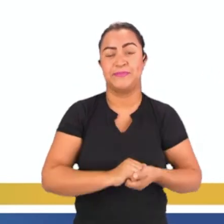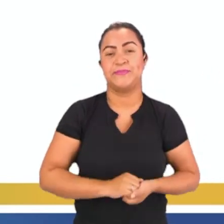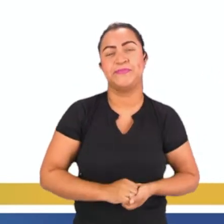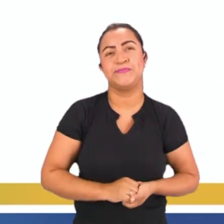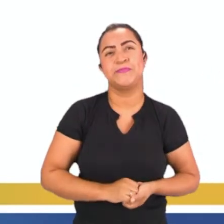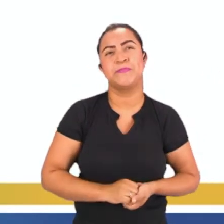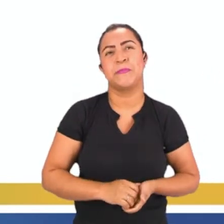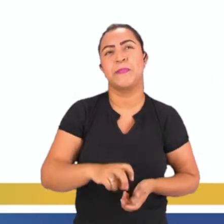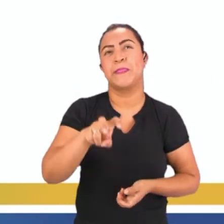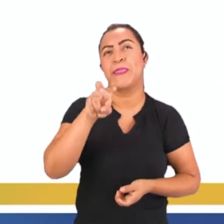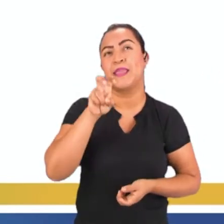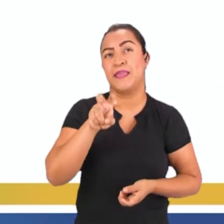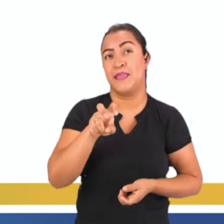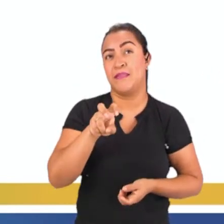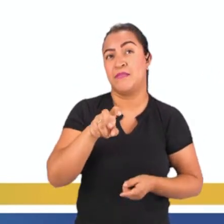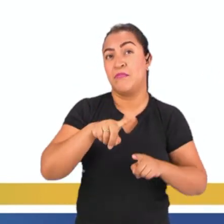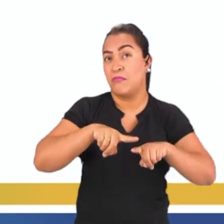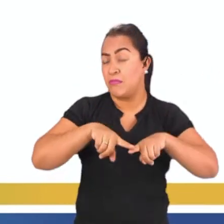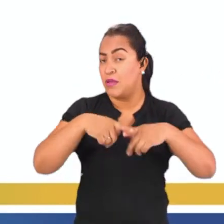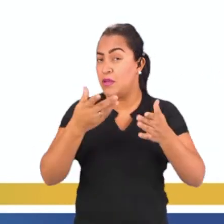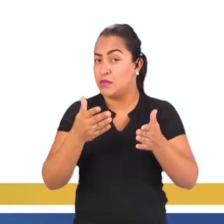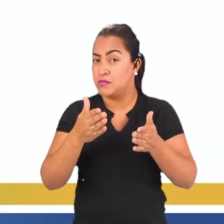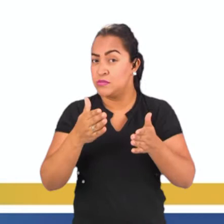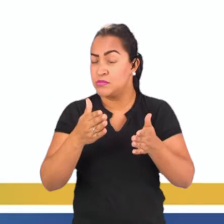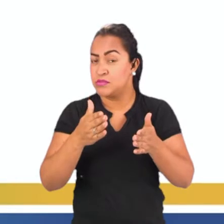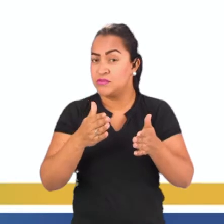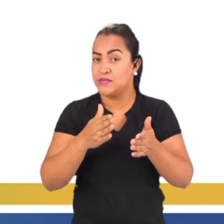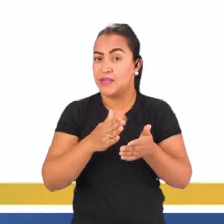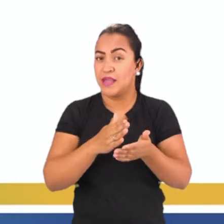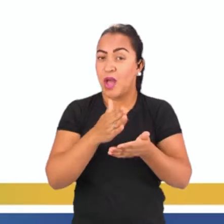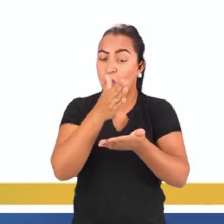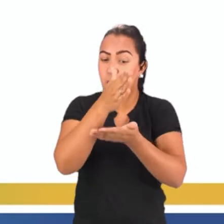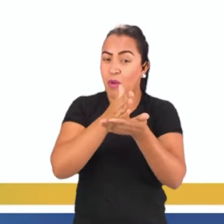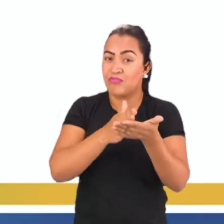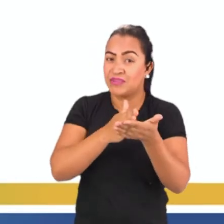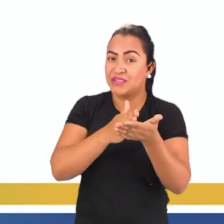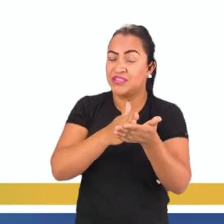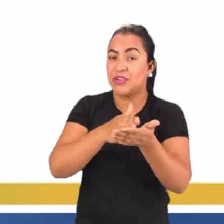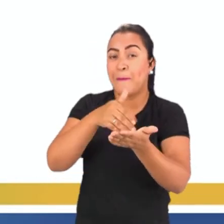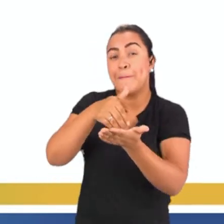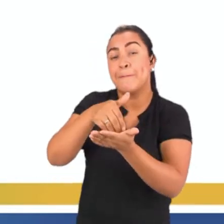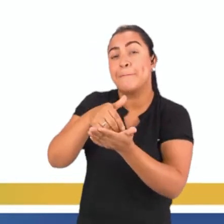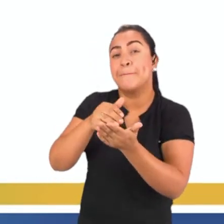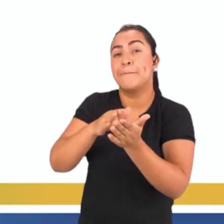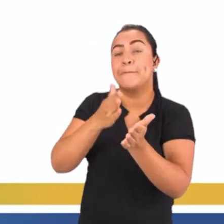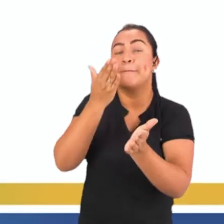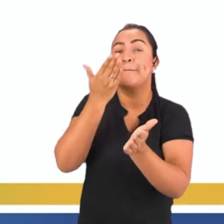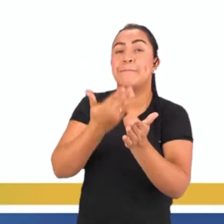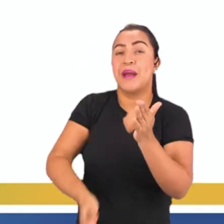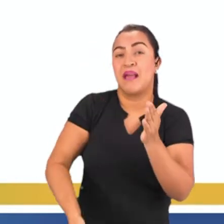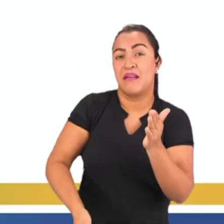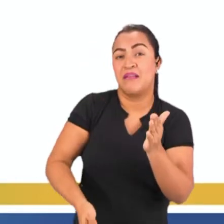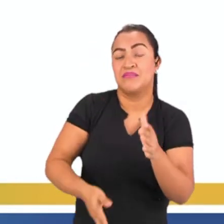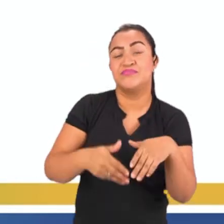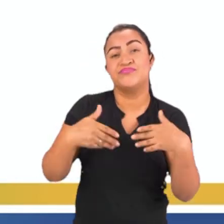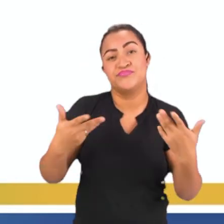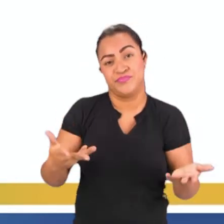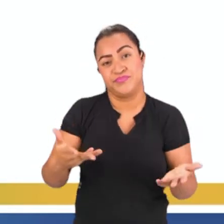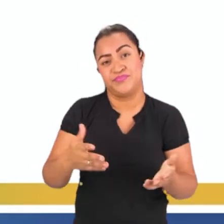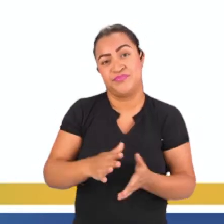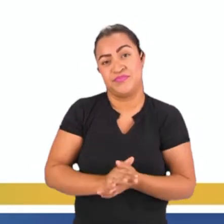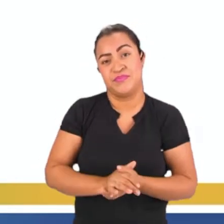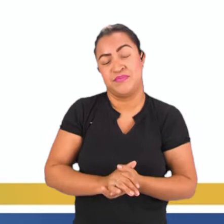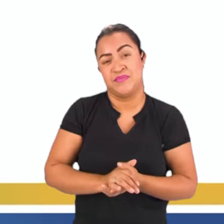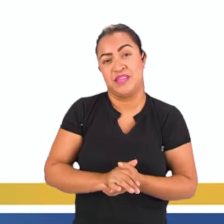Quinto. Porém, parte dessa energia é perdida sob forma de calor, que aquece a linha de transmissão. Com certeza, gente, essa